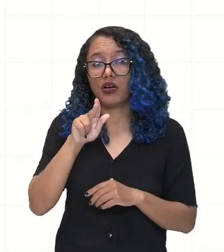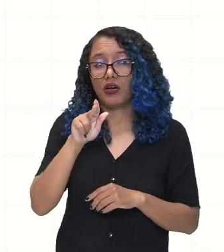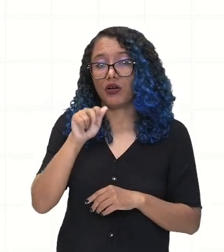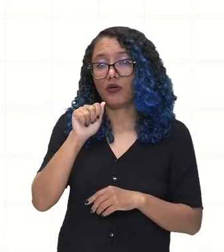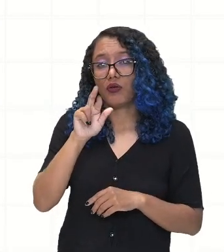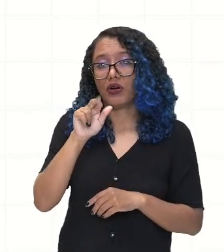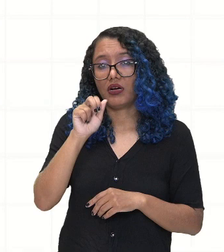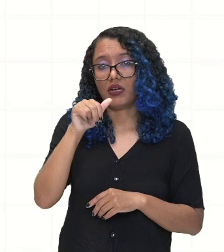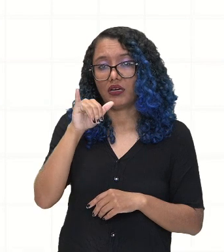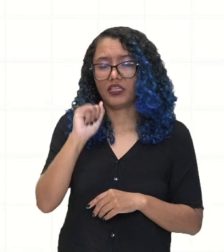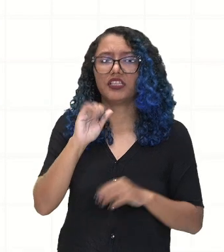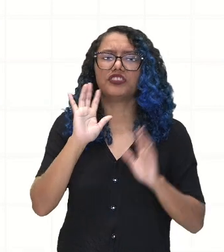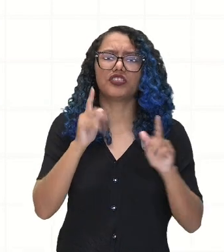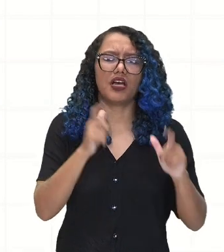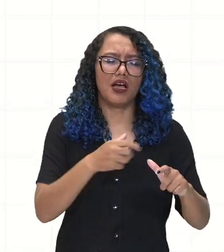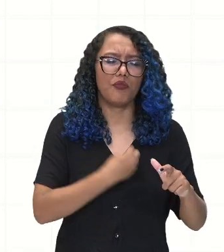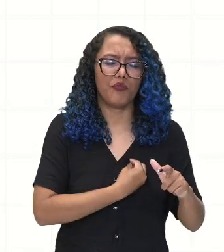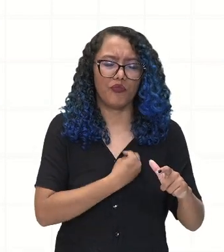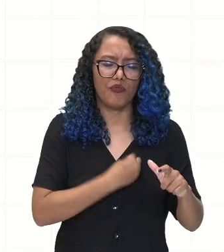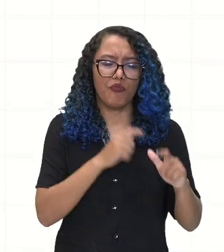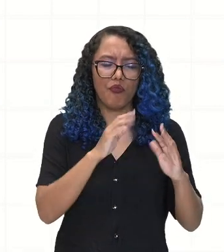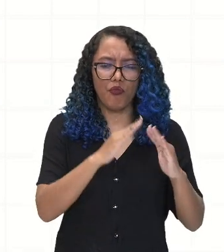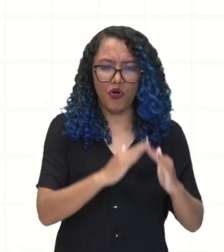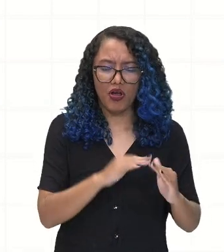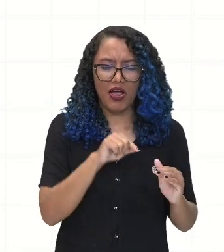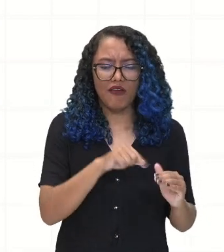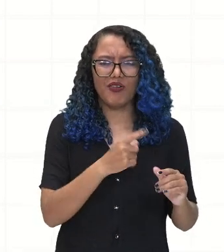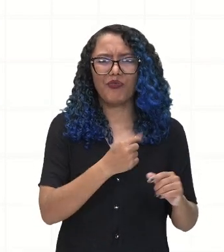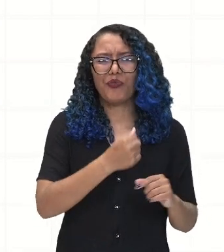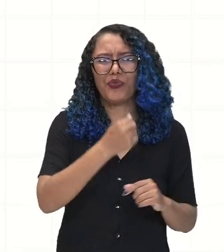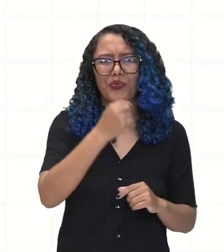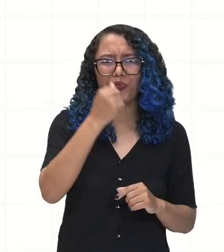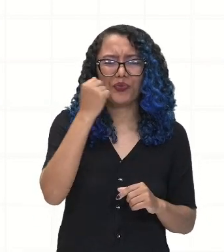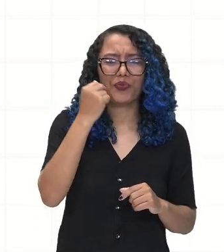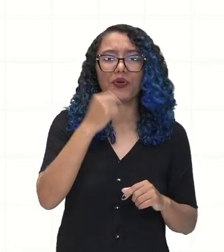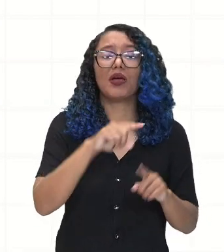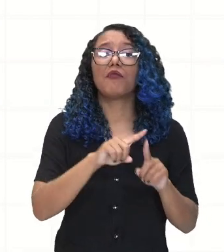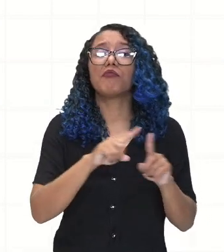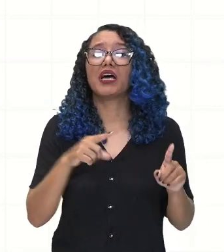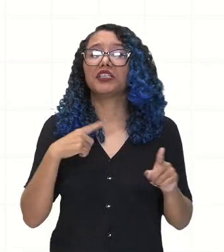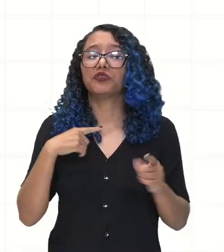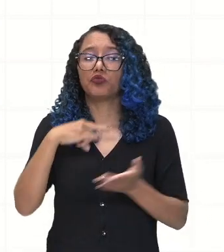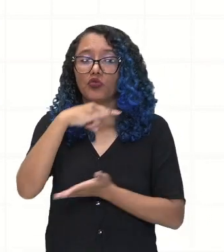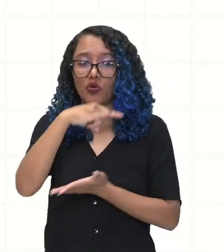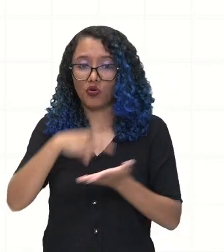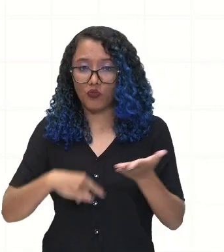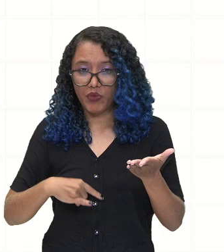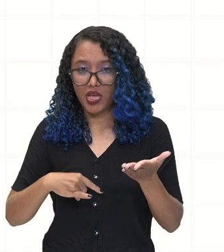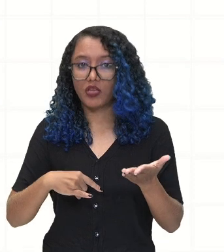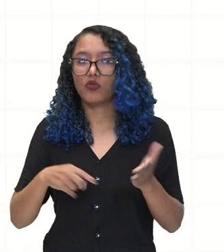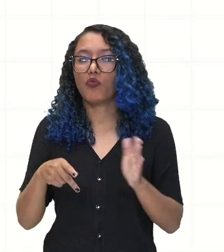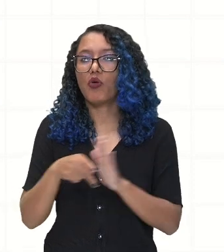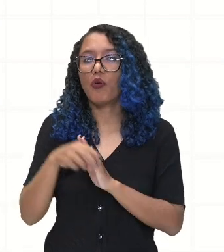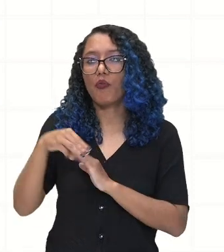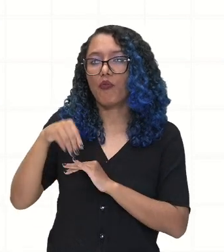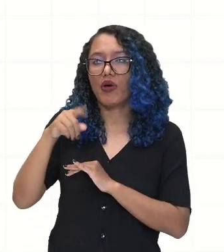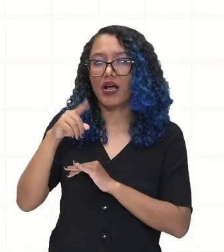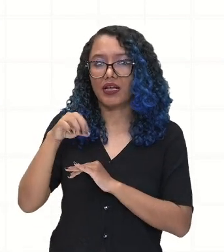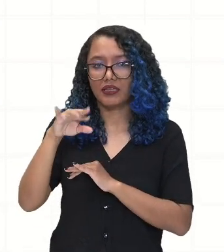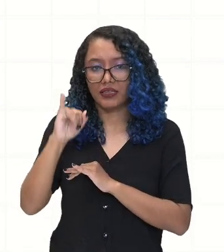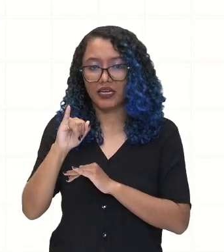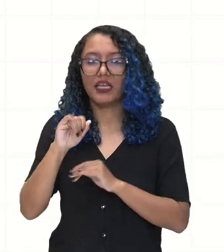muito tempo. Com a assinatura do Tratado de Madri, esses indígenas tiveram que ser deslocados para outros